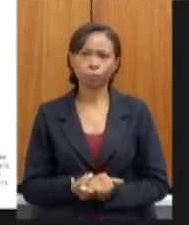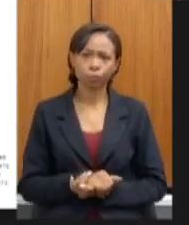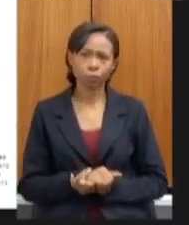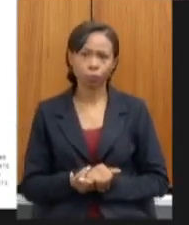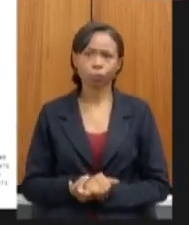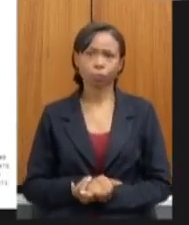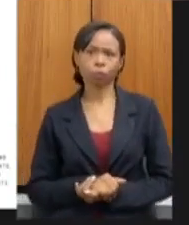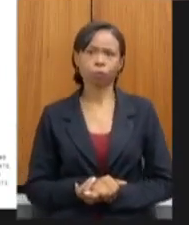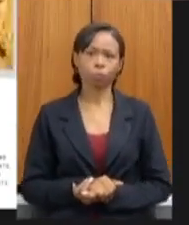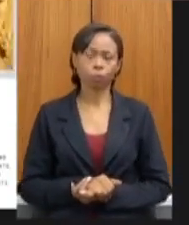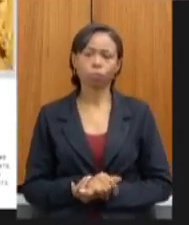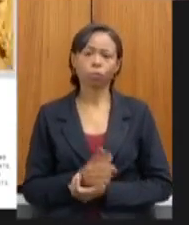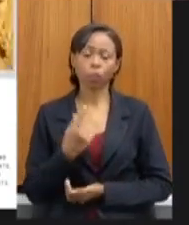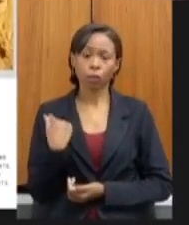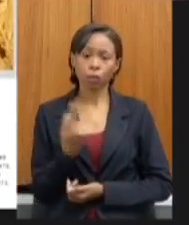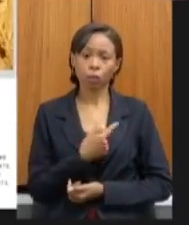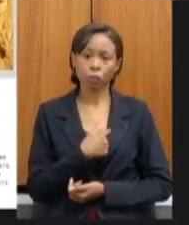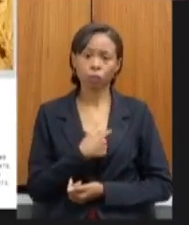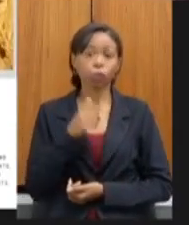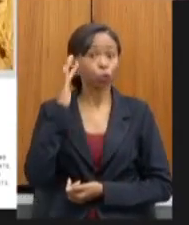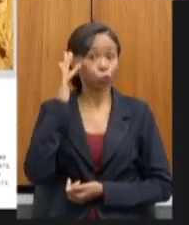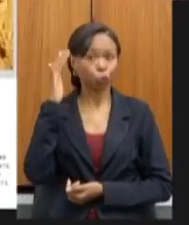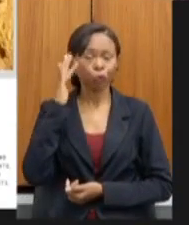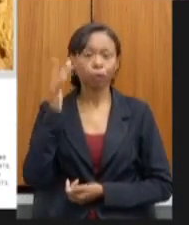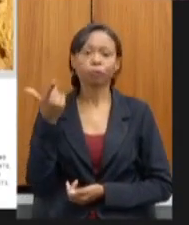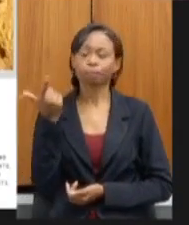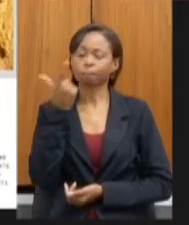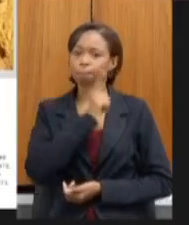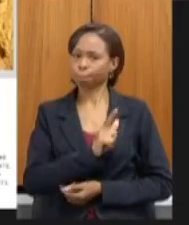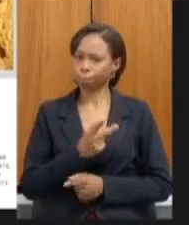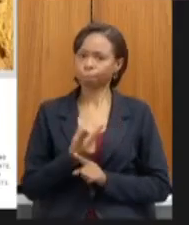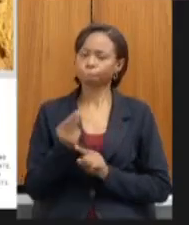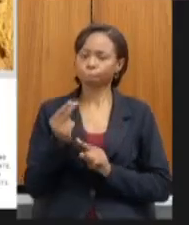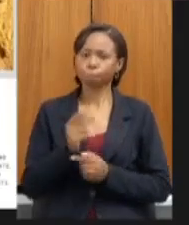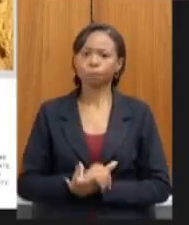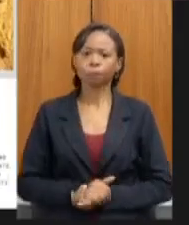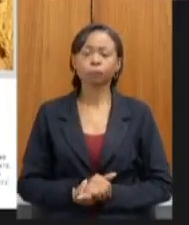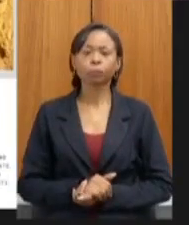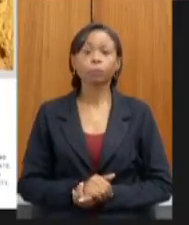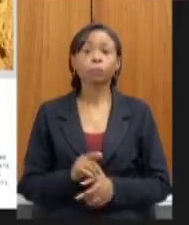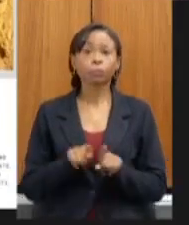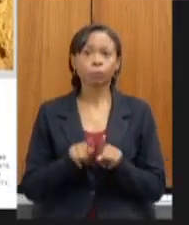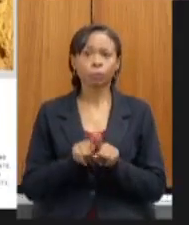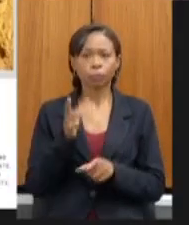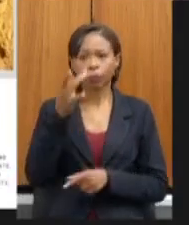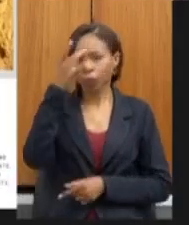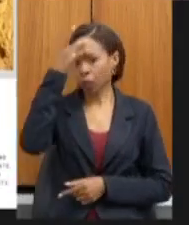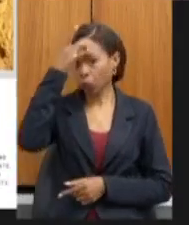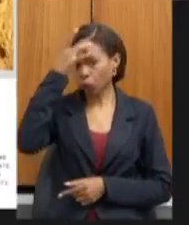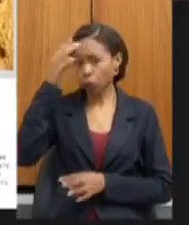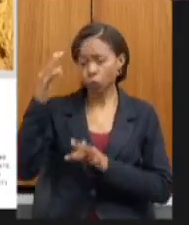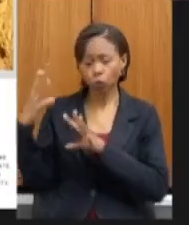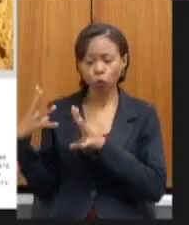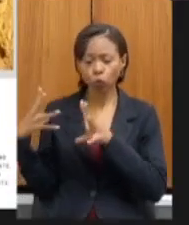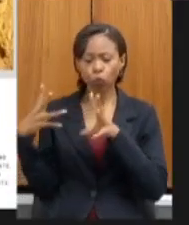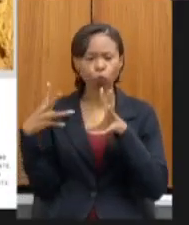sonhamos e conseguimos executar agora tivemos uma pela consciência de toda